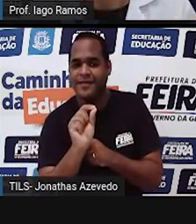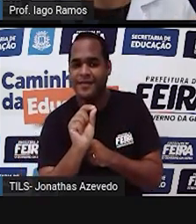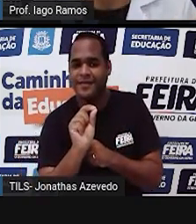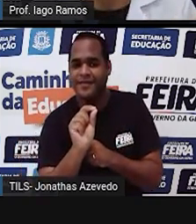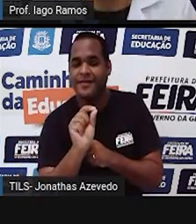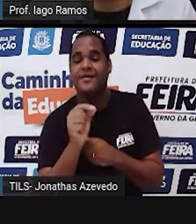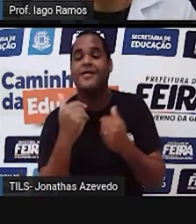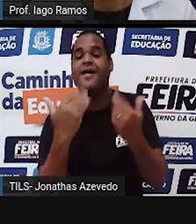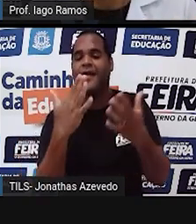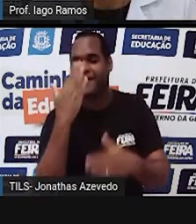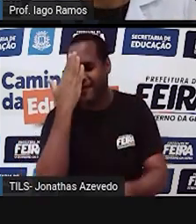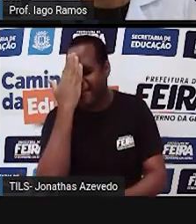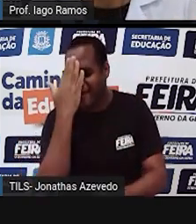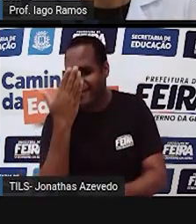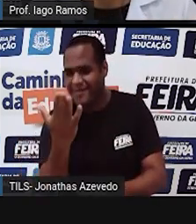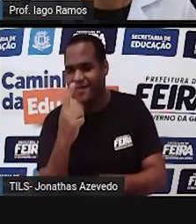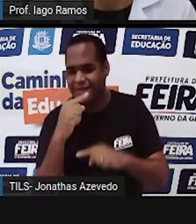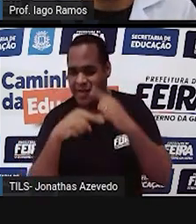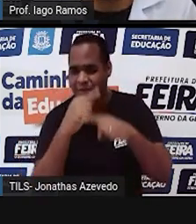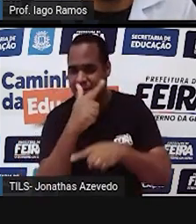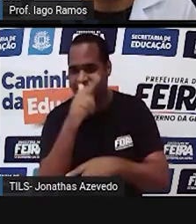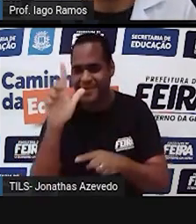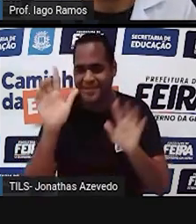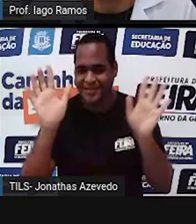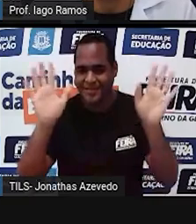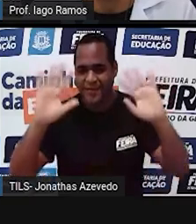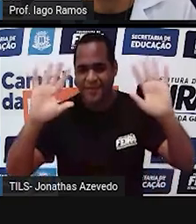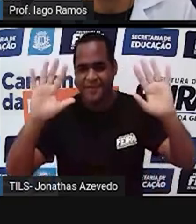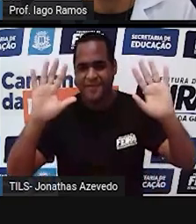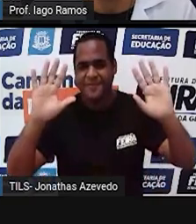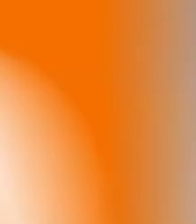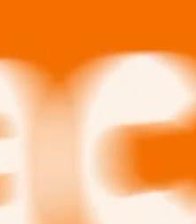e é isso aí até a próxima bye bye